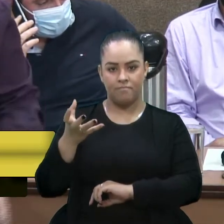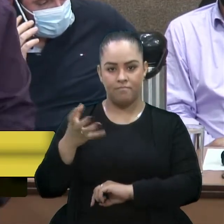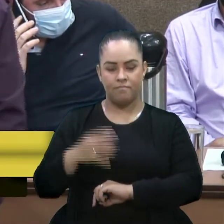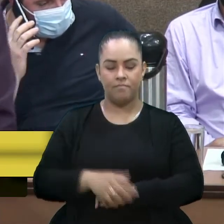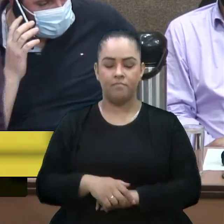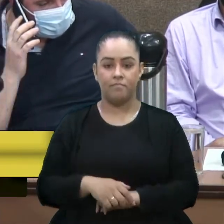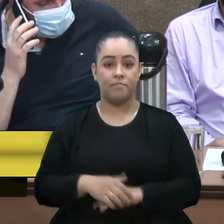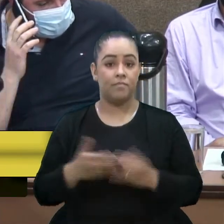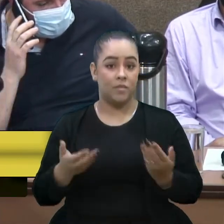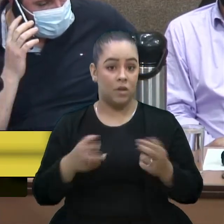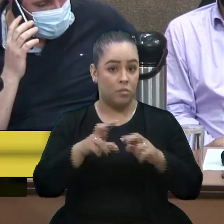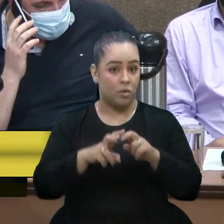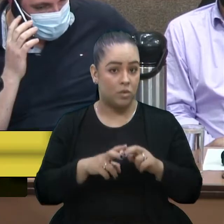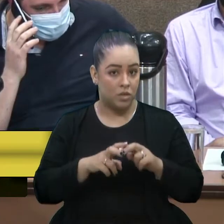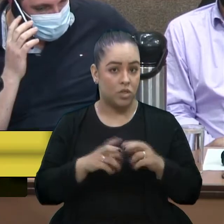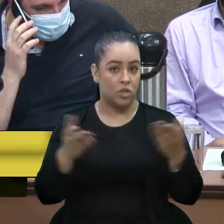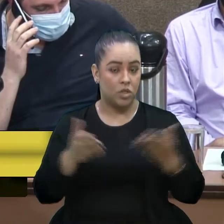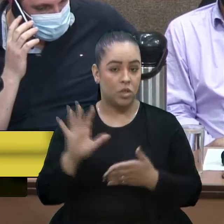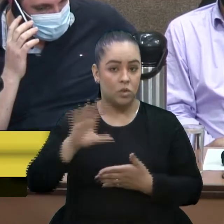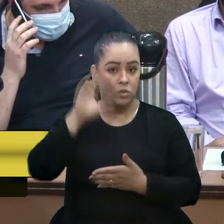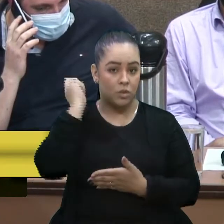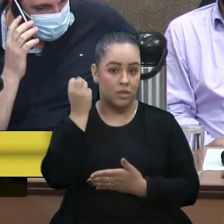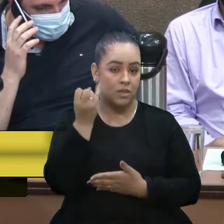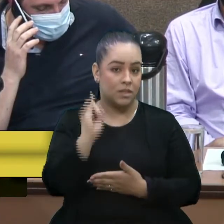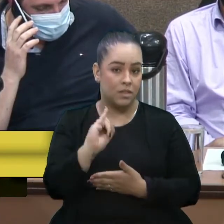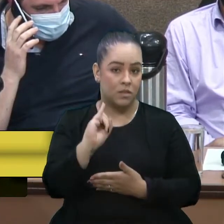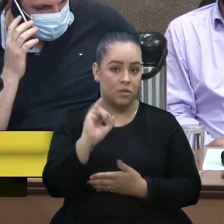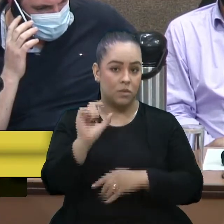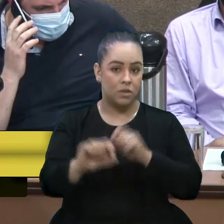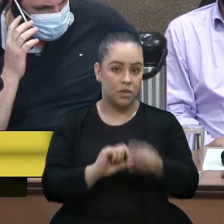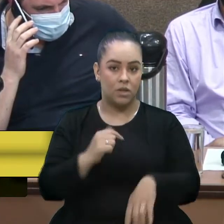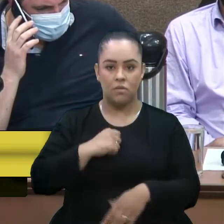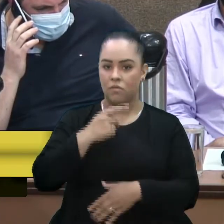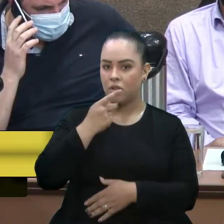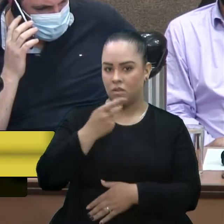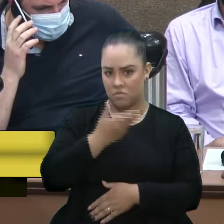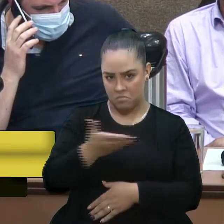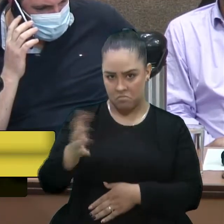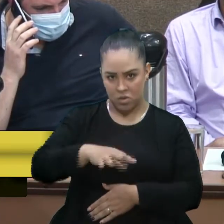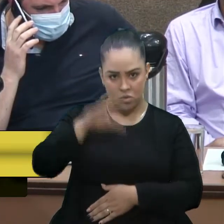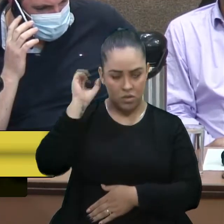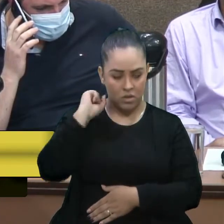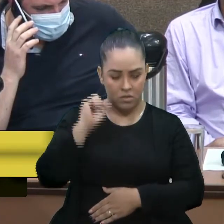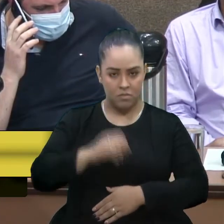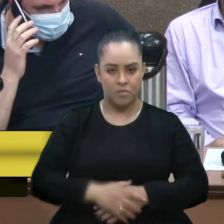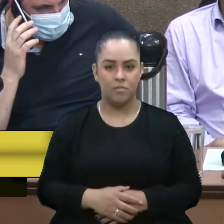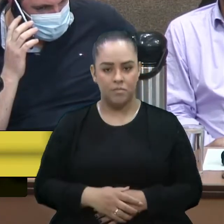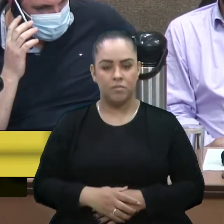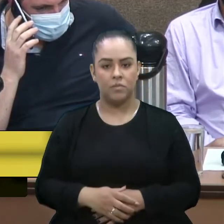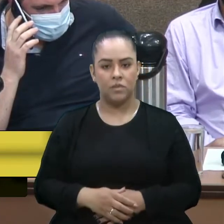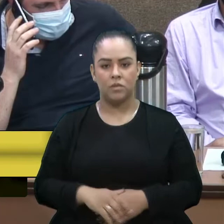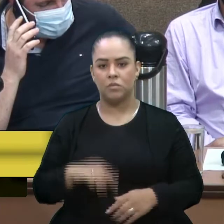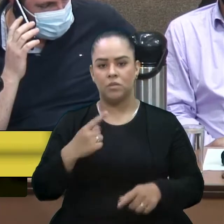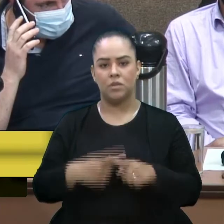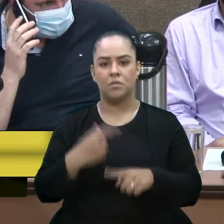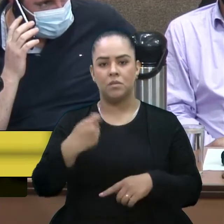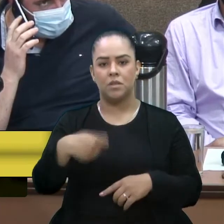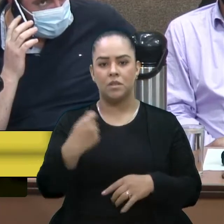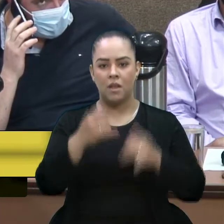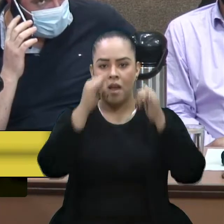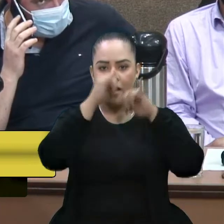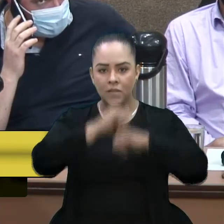já escutem, se for o caso, essa minha fala aqui, que já estejam escutando, que dê notícias para a